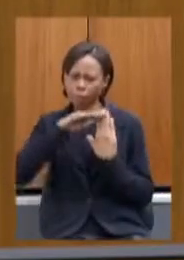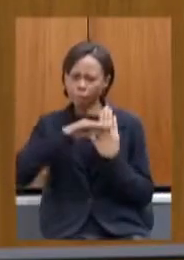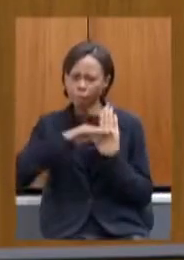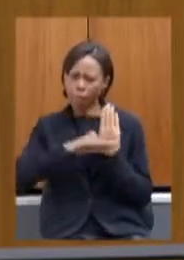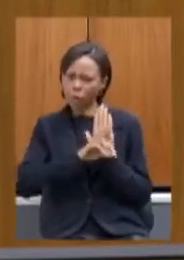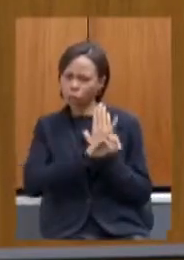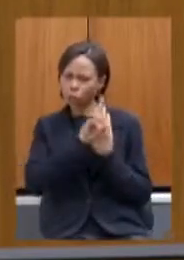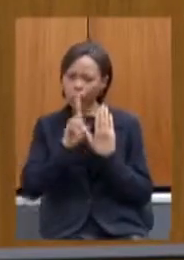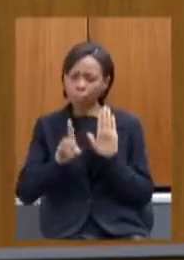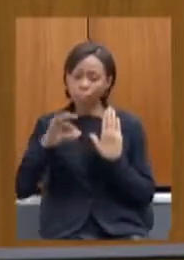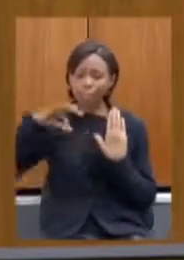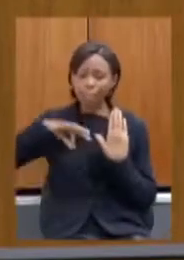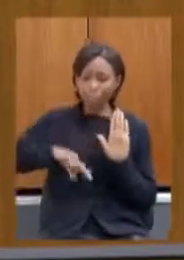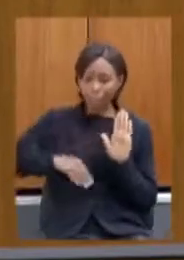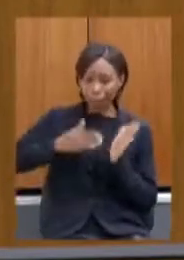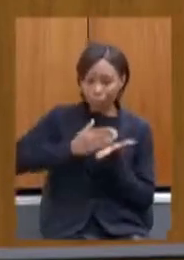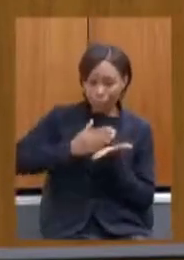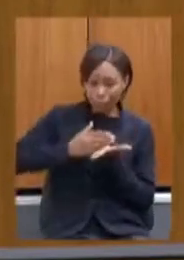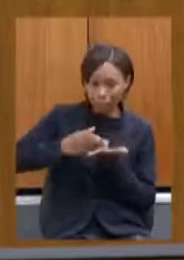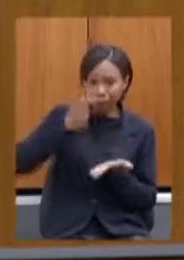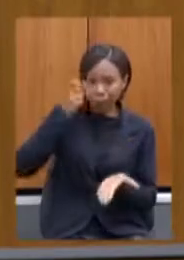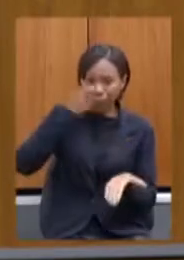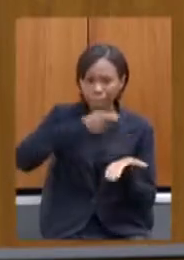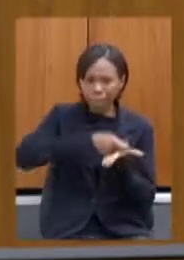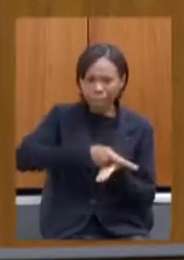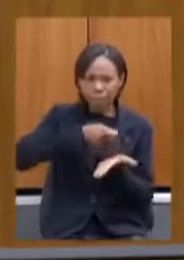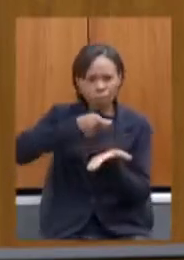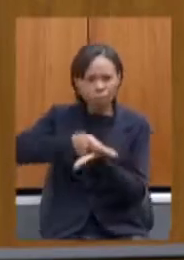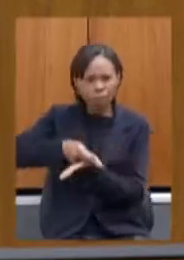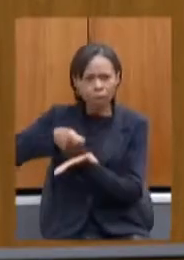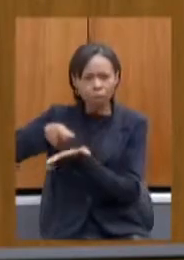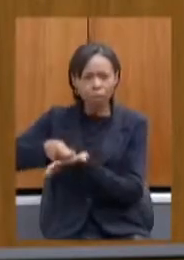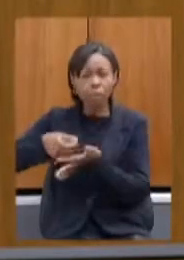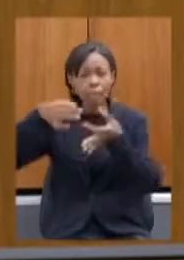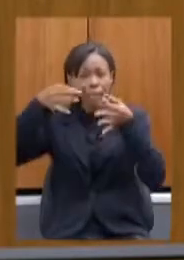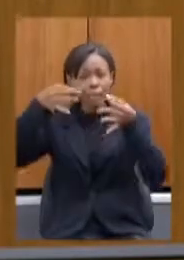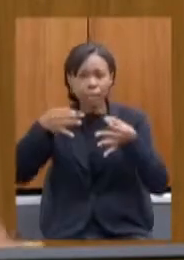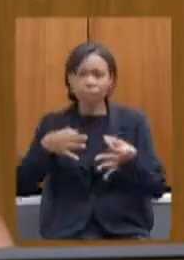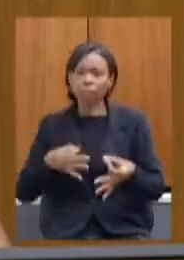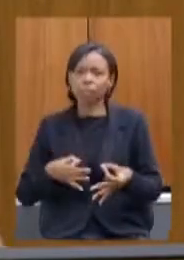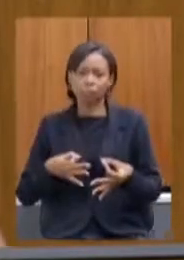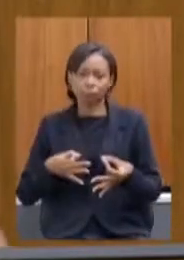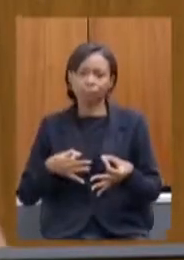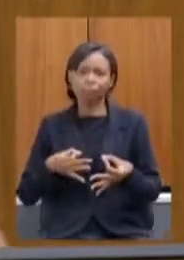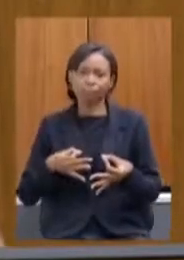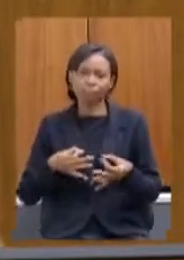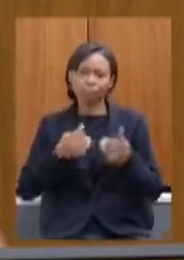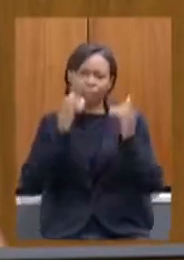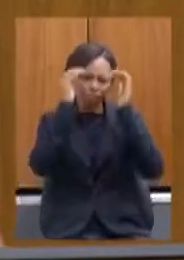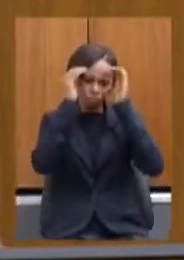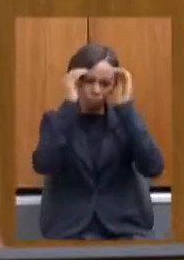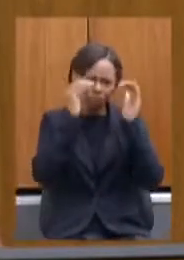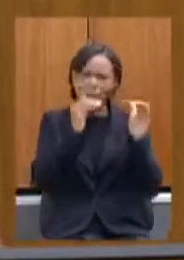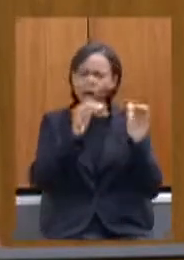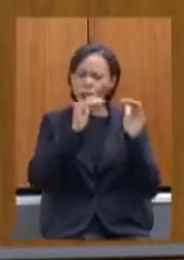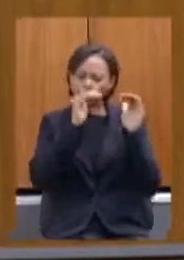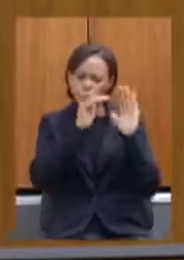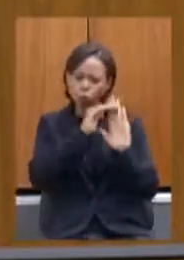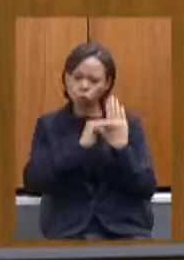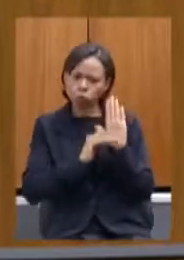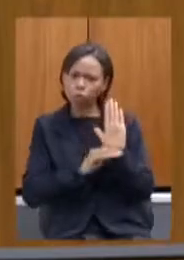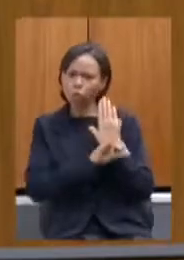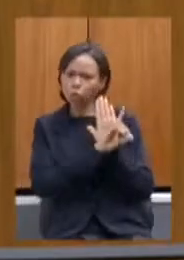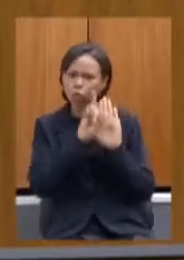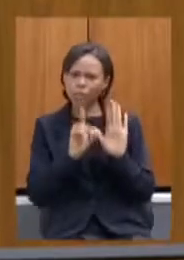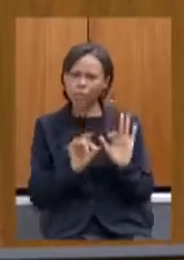salários parcelados não furam sempre que é apresentado um cronograma esse cronograma é respeitado os servidores são pagos conforme esse